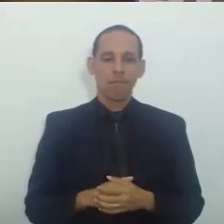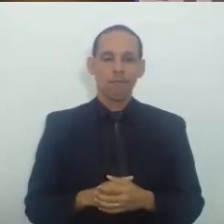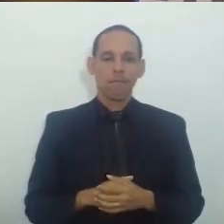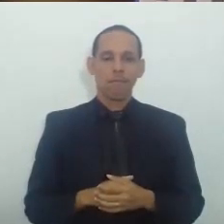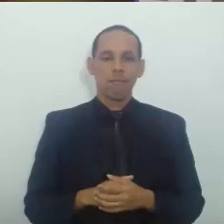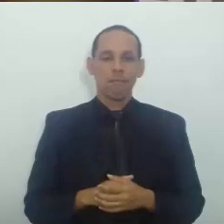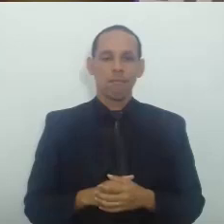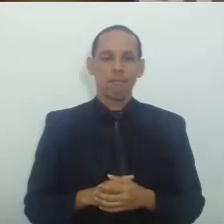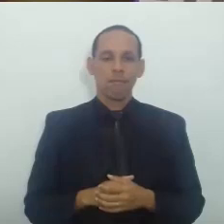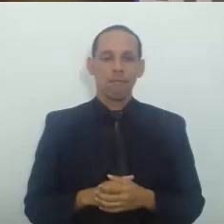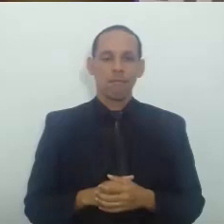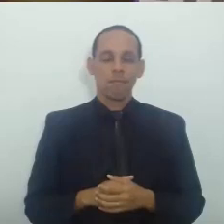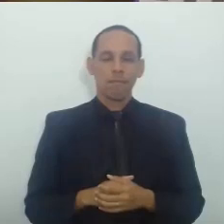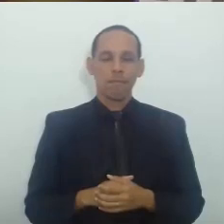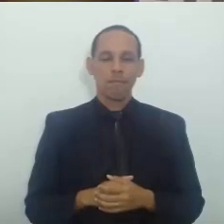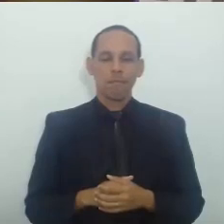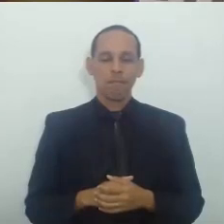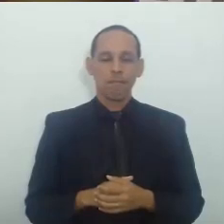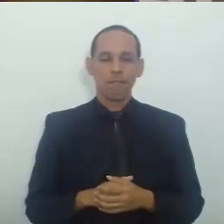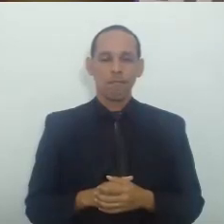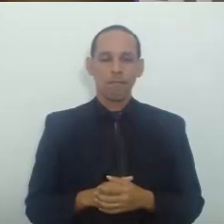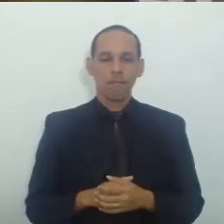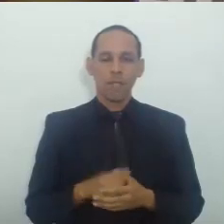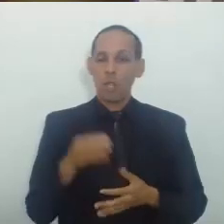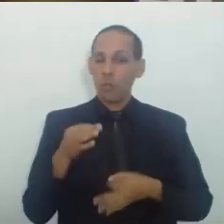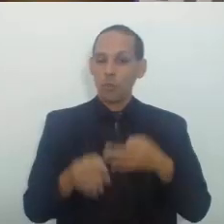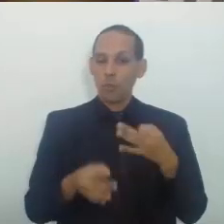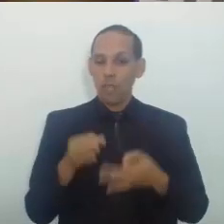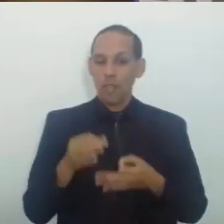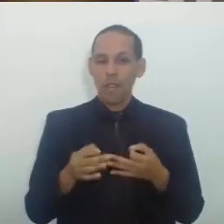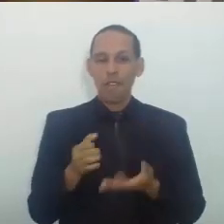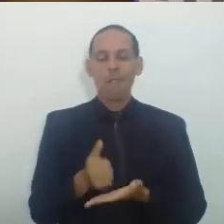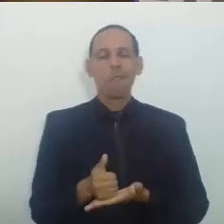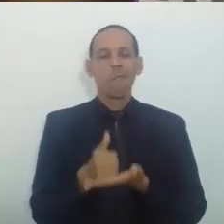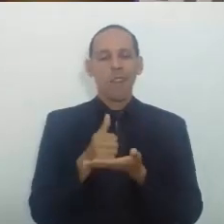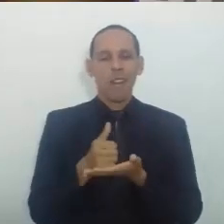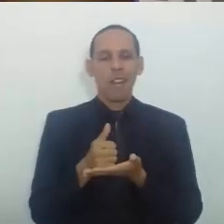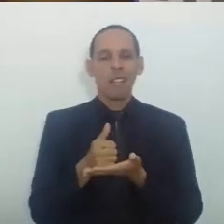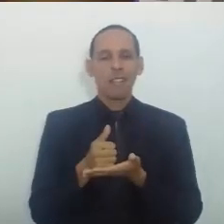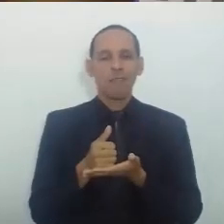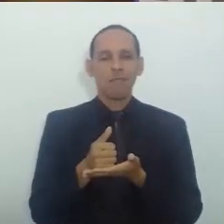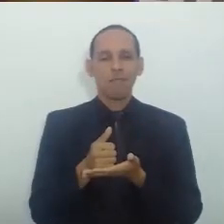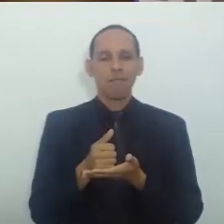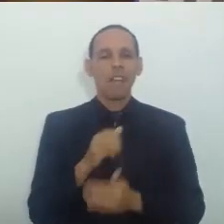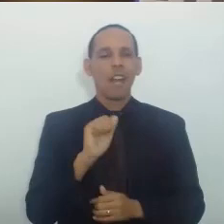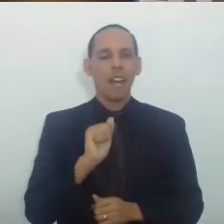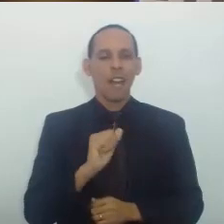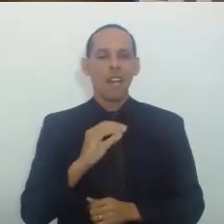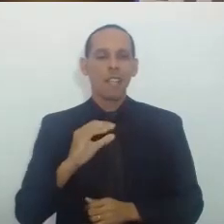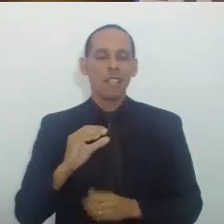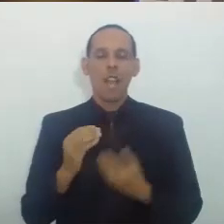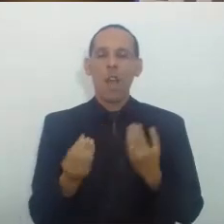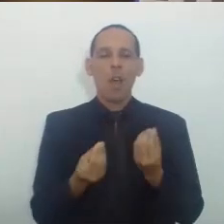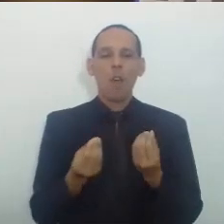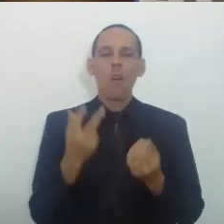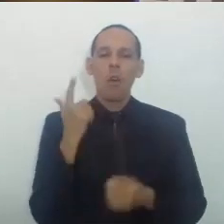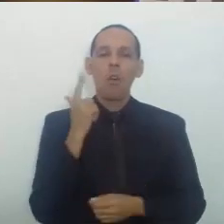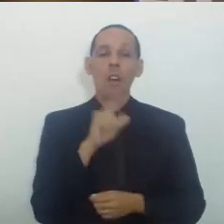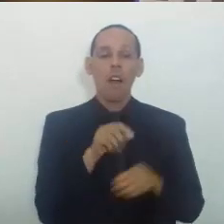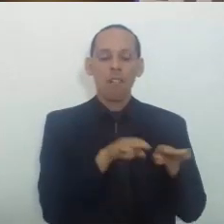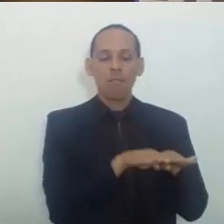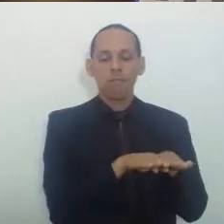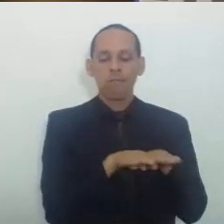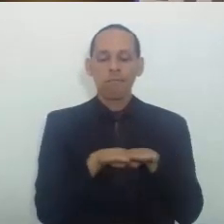Sustentar esse julgamento Nesse IAC Como uma forma de uniformizar O